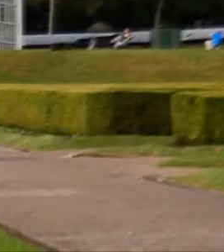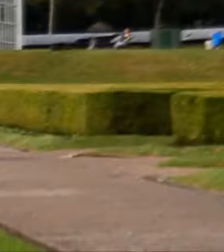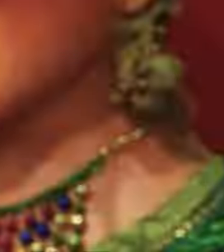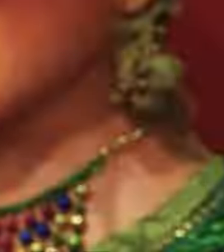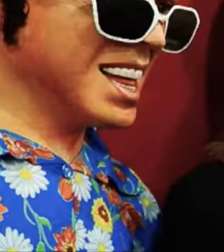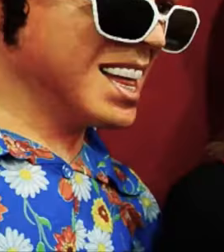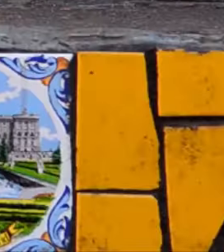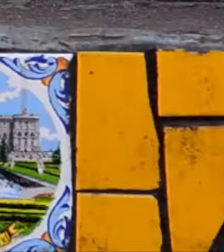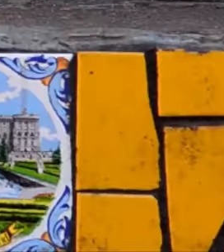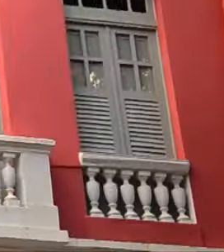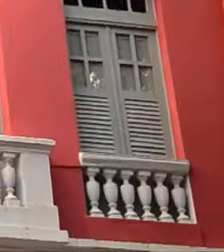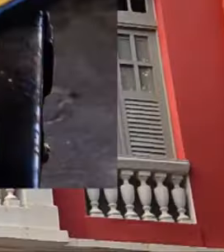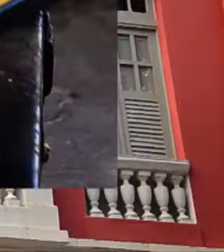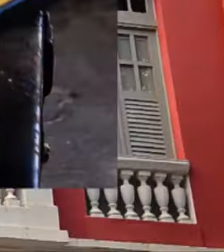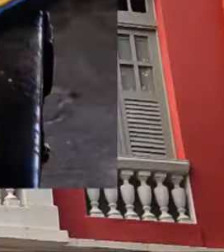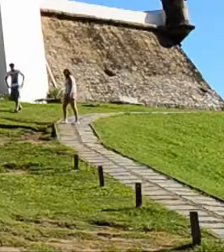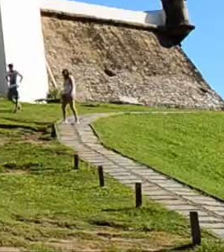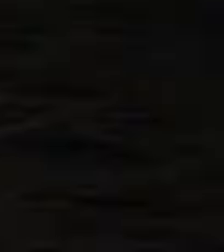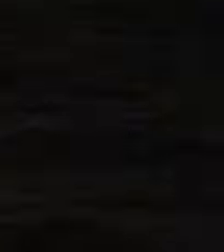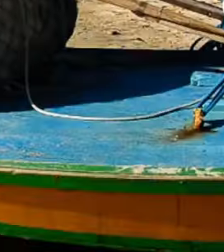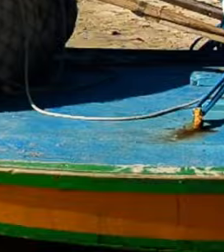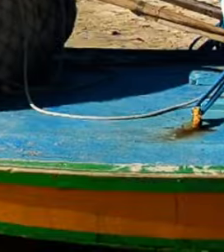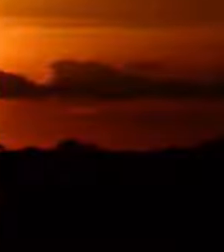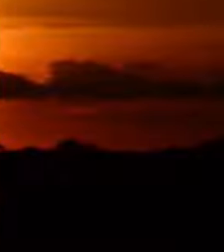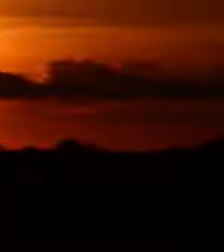Movimento Nacional pela Vacinação. Brasil.